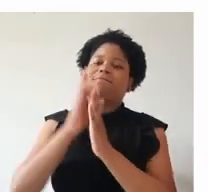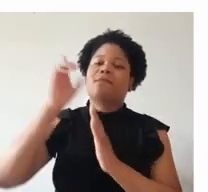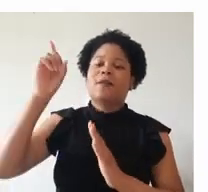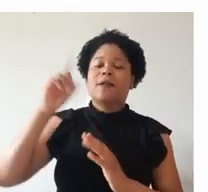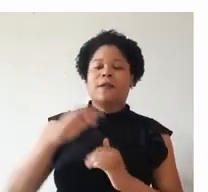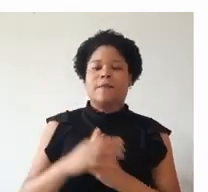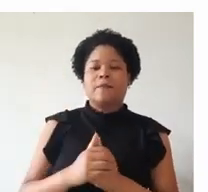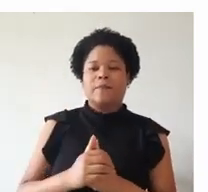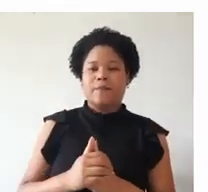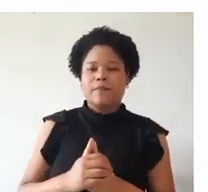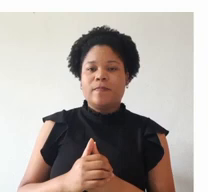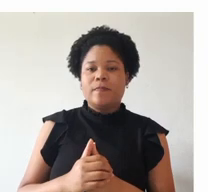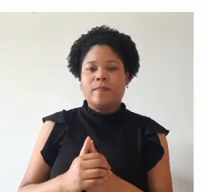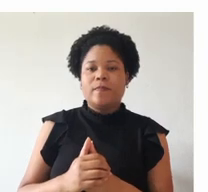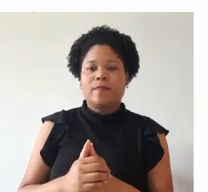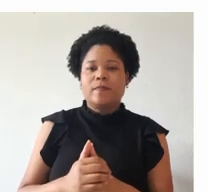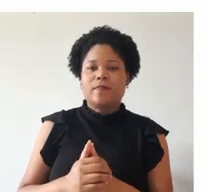a Deus.